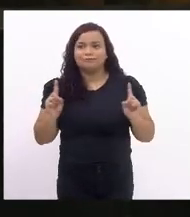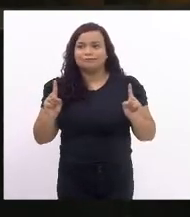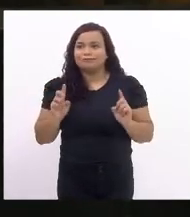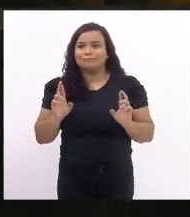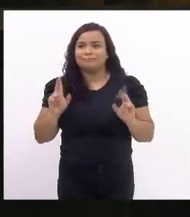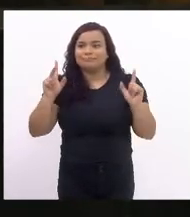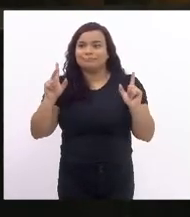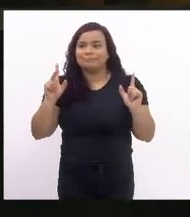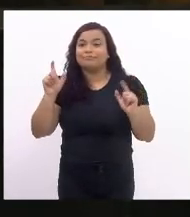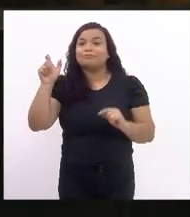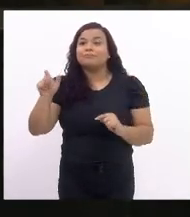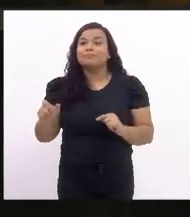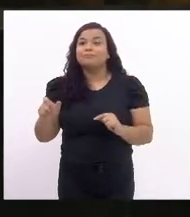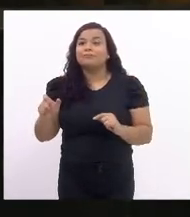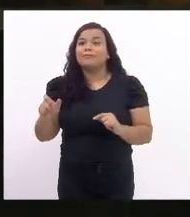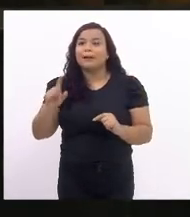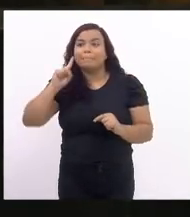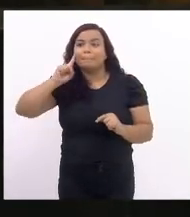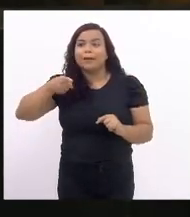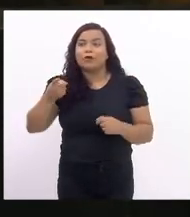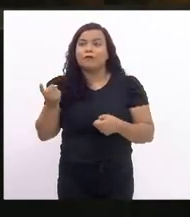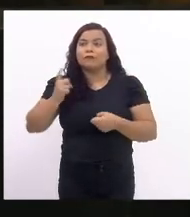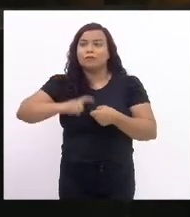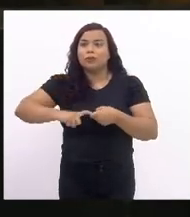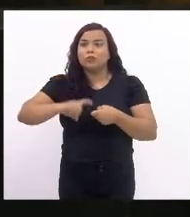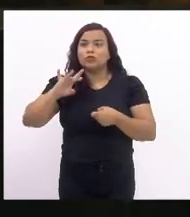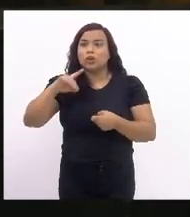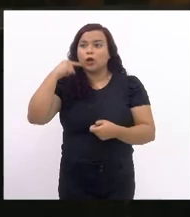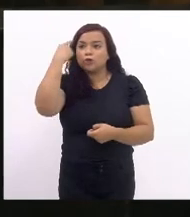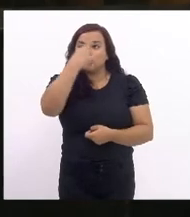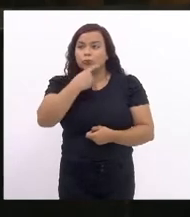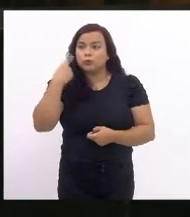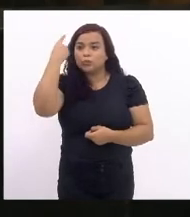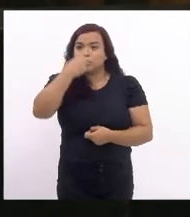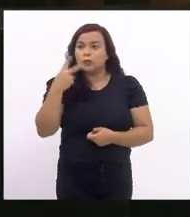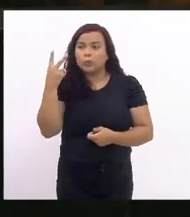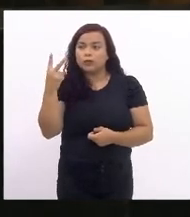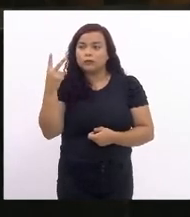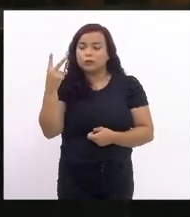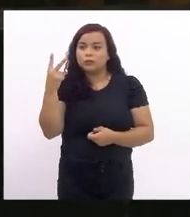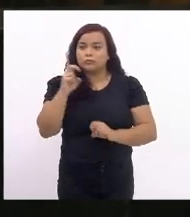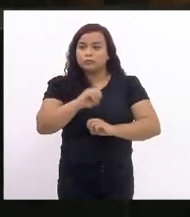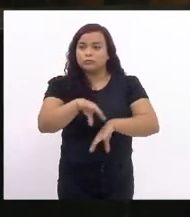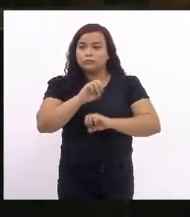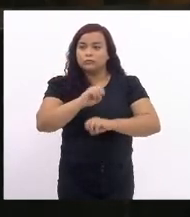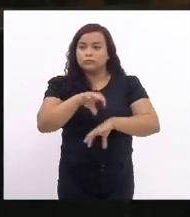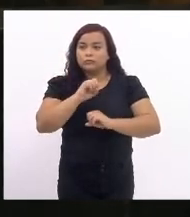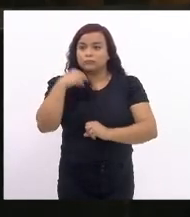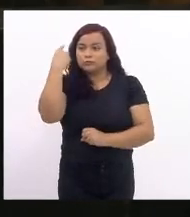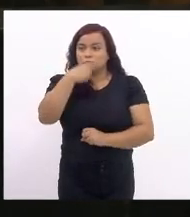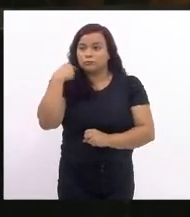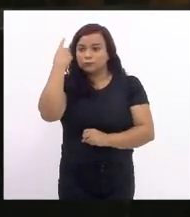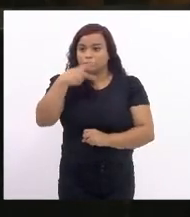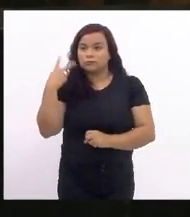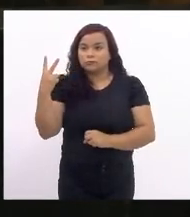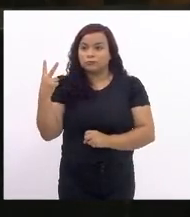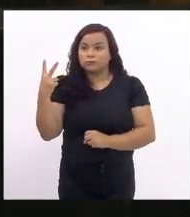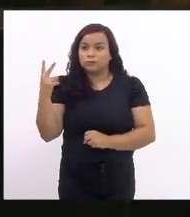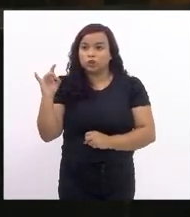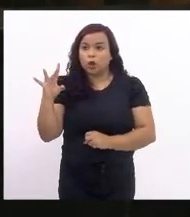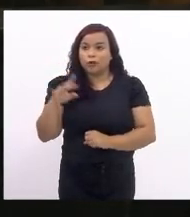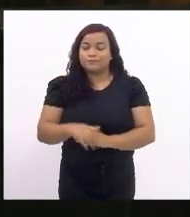ele somente retornou com duas horas de aula. E